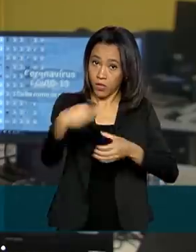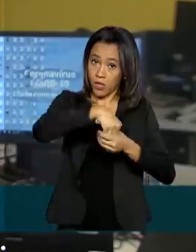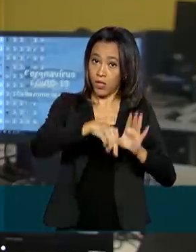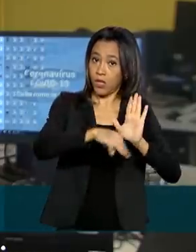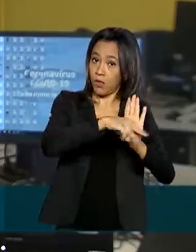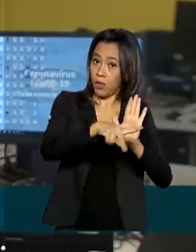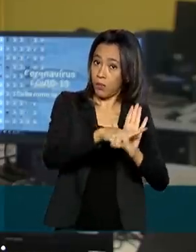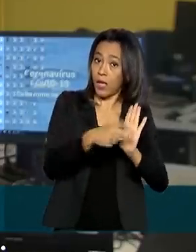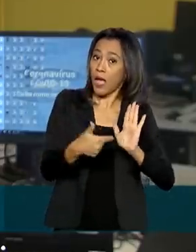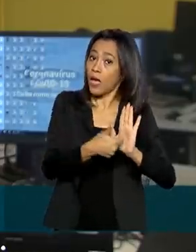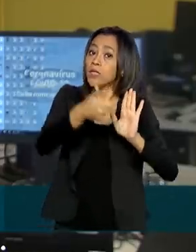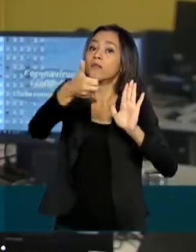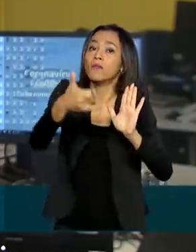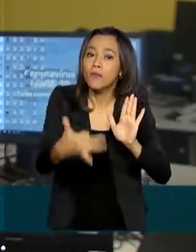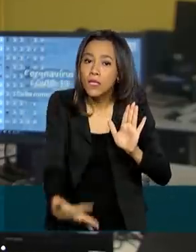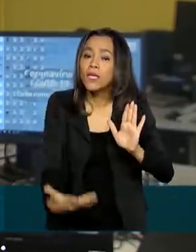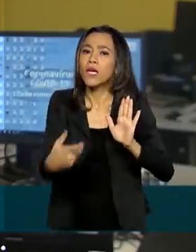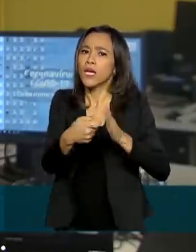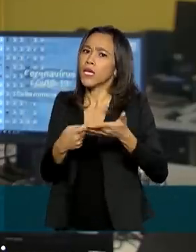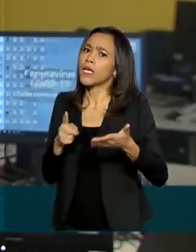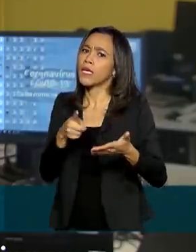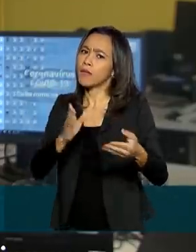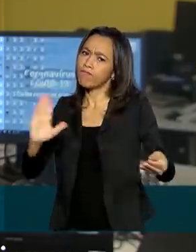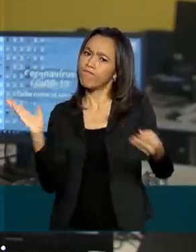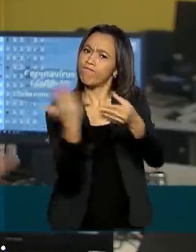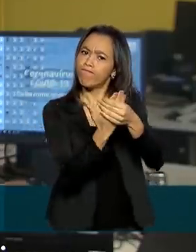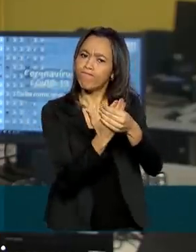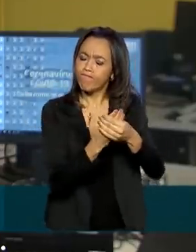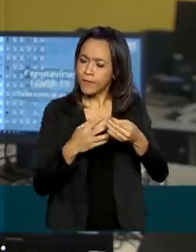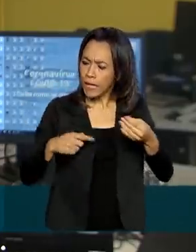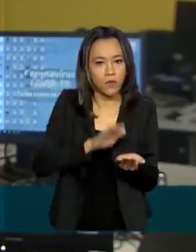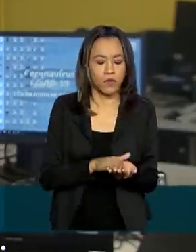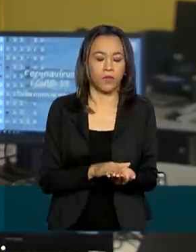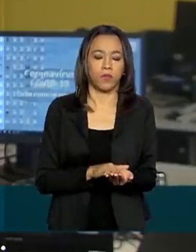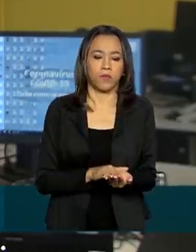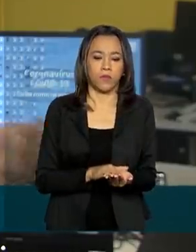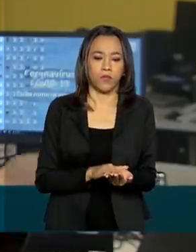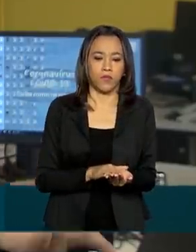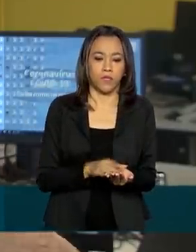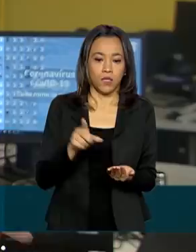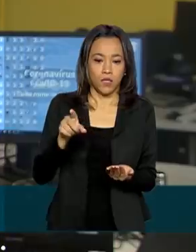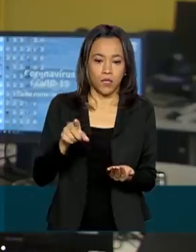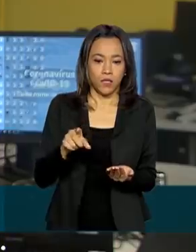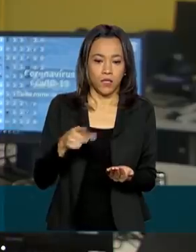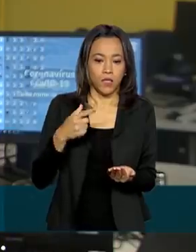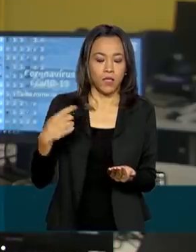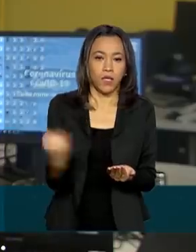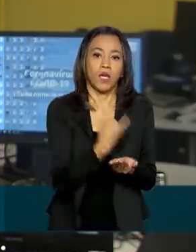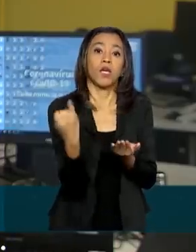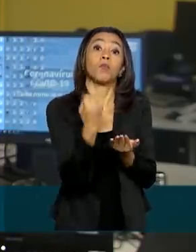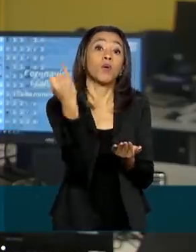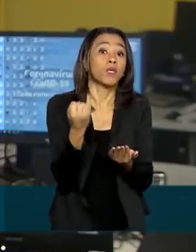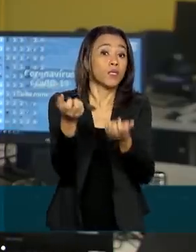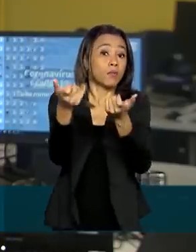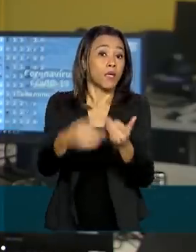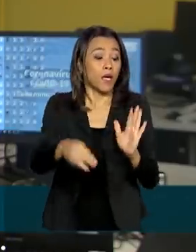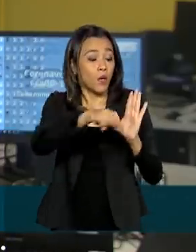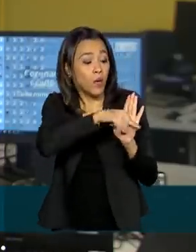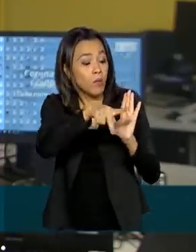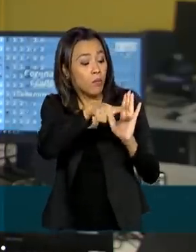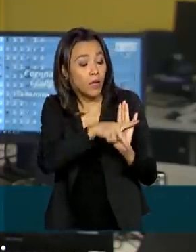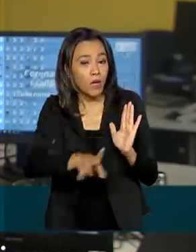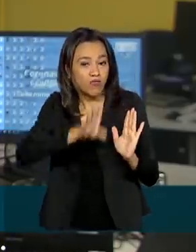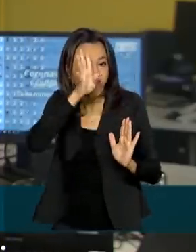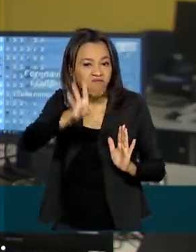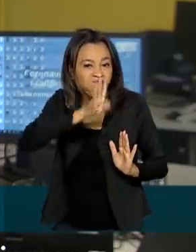explica que ainda que a punição só vai ocorrer se houver provas suficientes. Agora, é importante também explicar que o texto considera como erro grosseiro